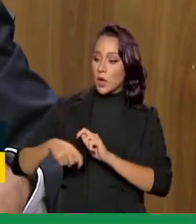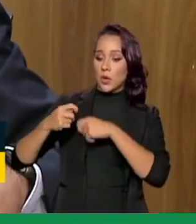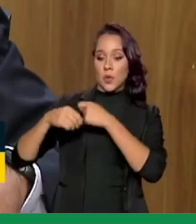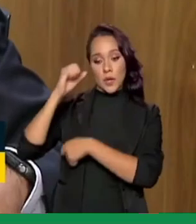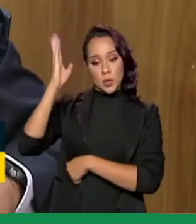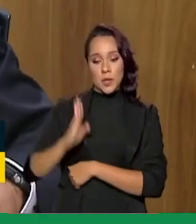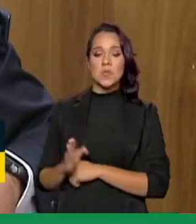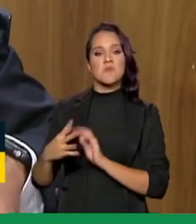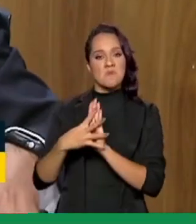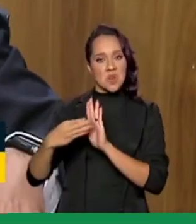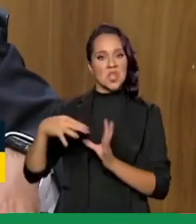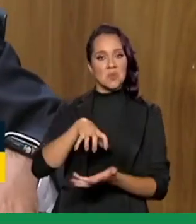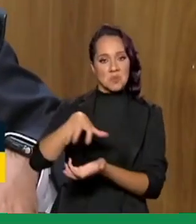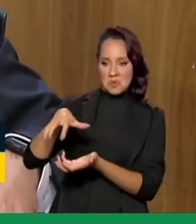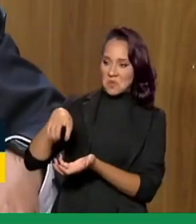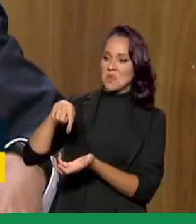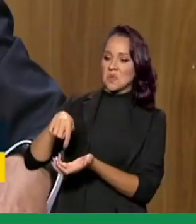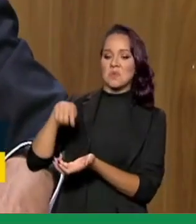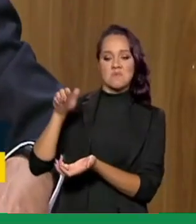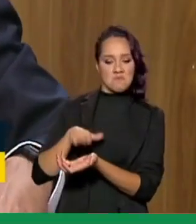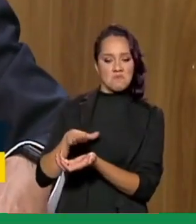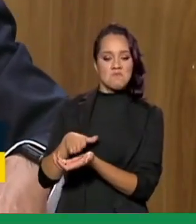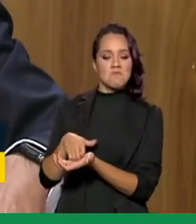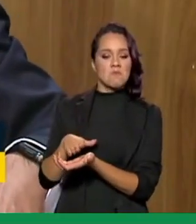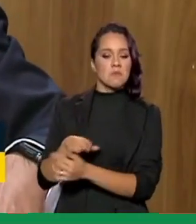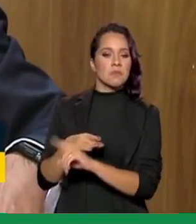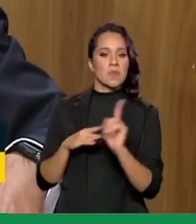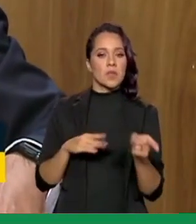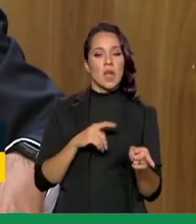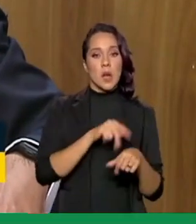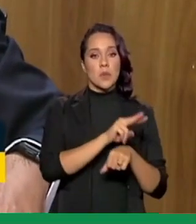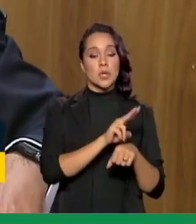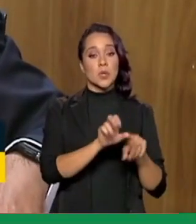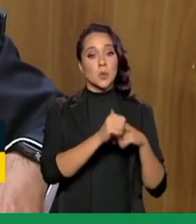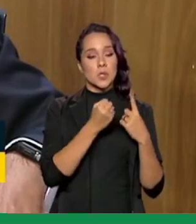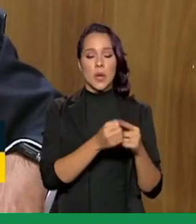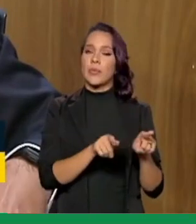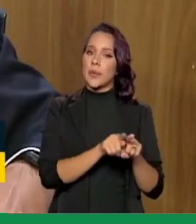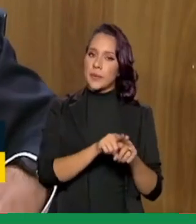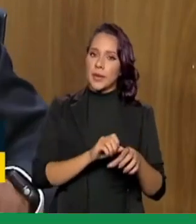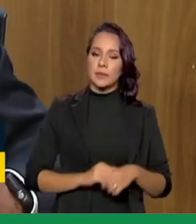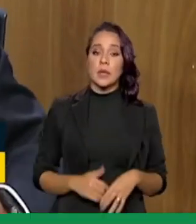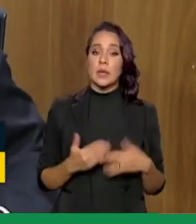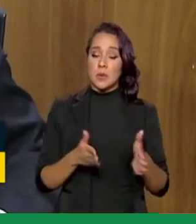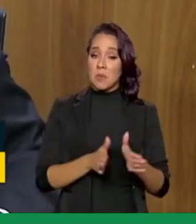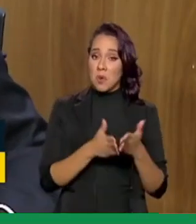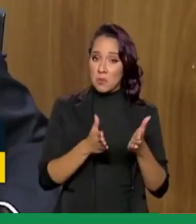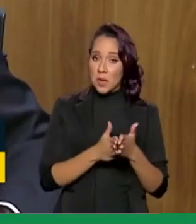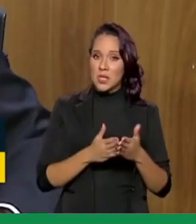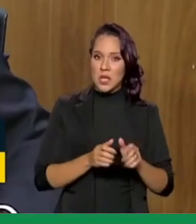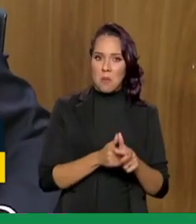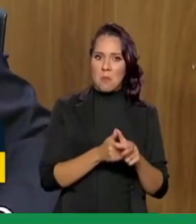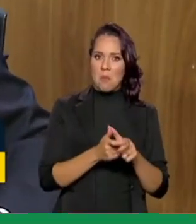Brasil dando exemplo para o mundo e por outro lado a proteção social também porque enquanto a pobreza está